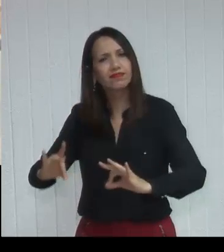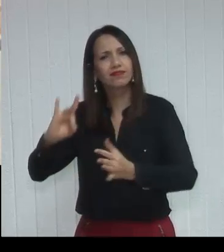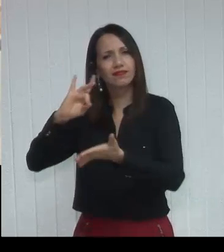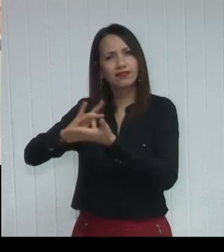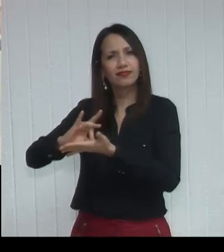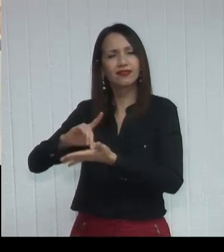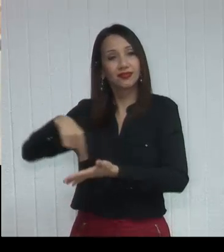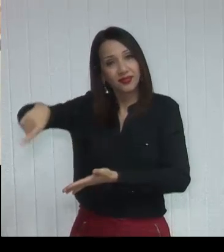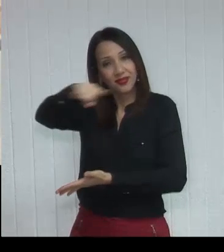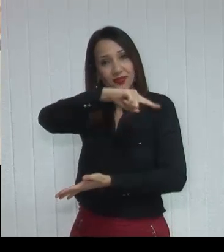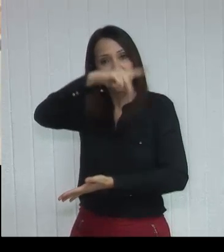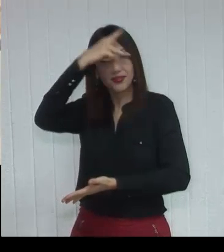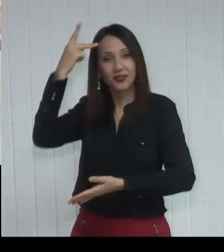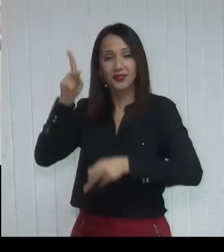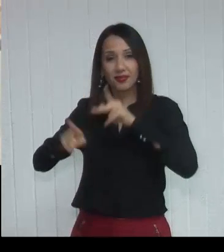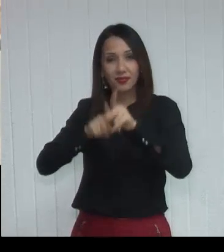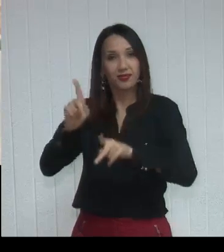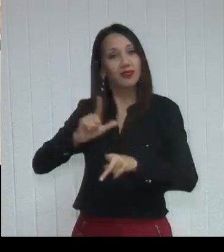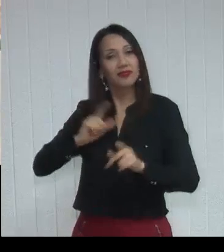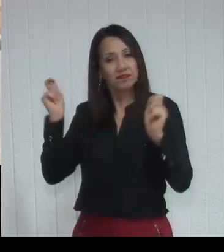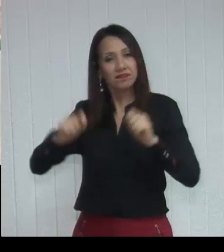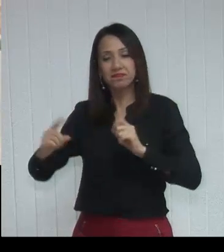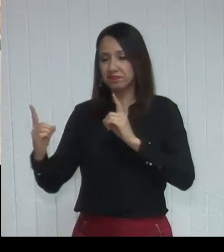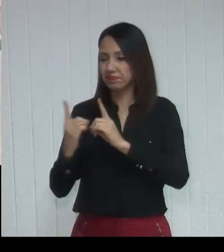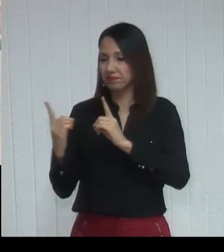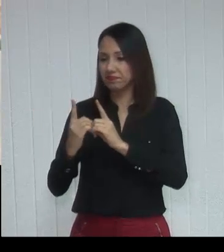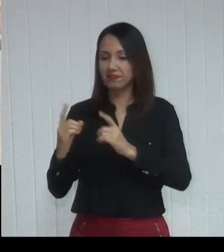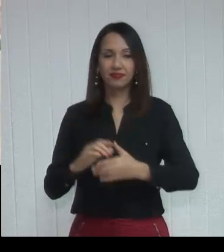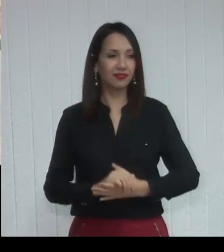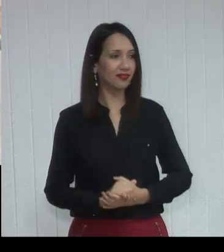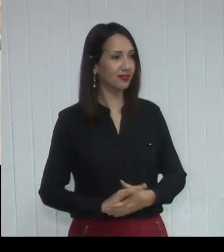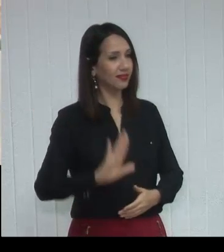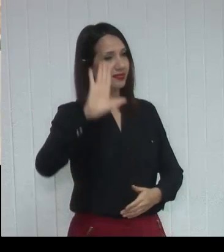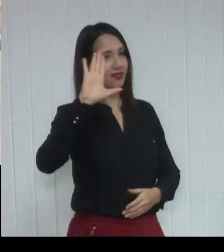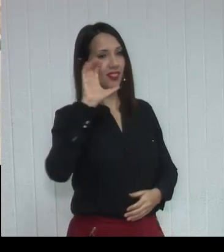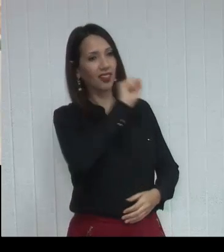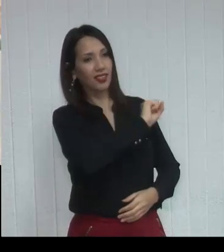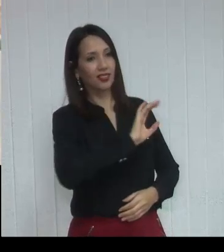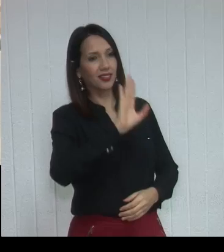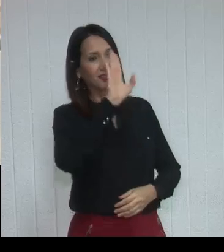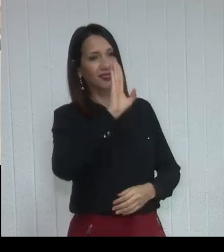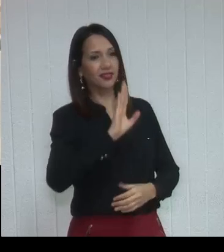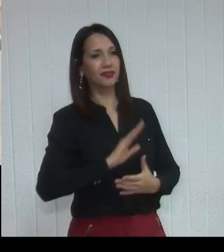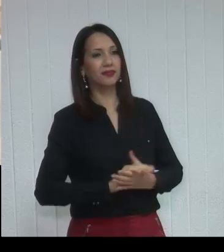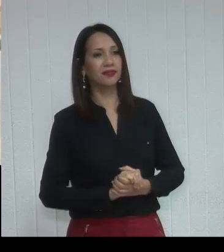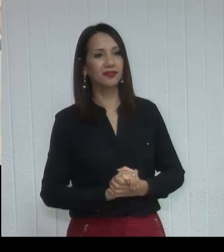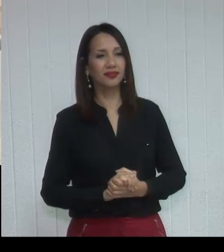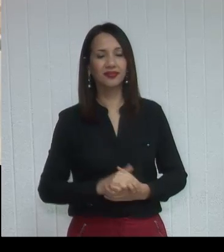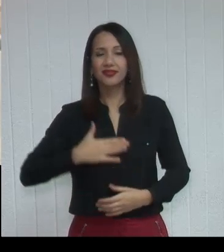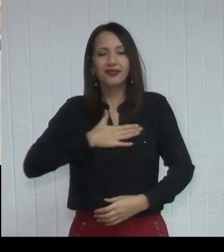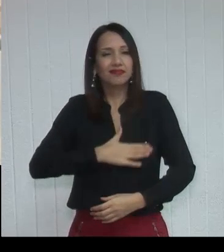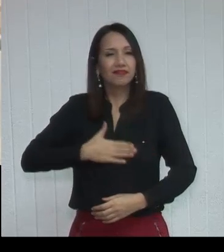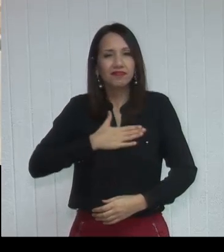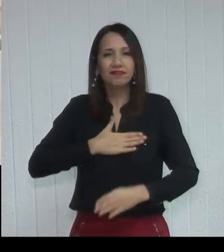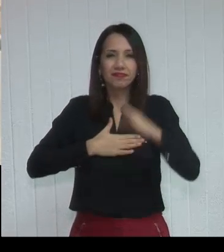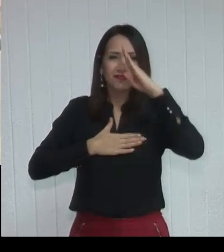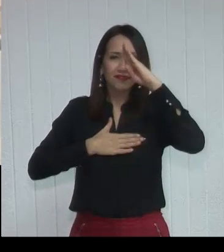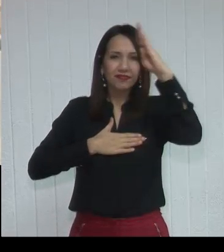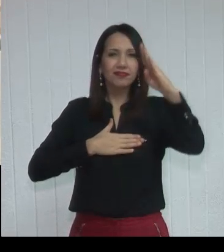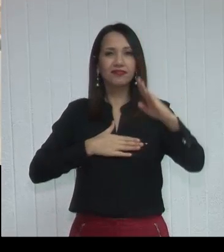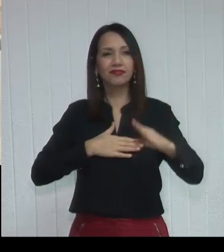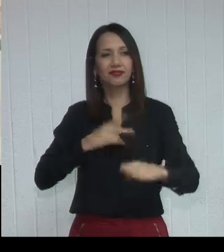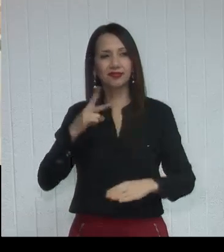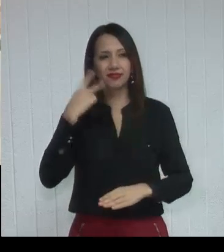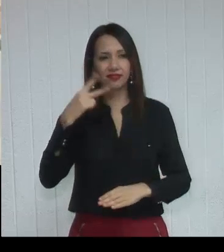população seja atendida. Permite um breve aparte, vereador? Por favor. Eu gostaria de ressaltar o que o vereador disse em